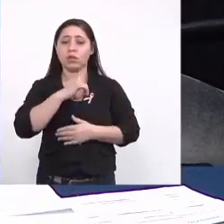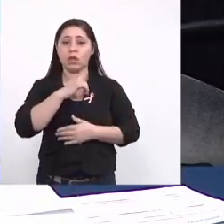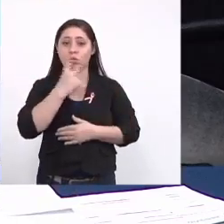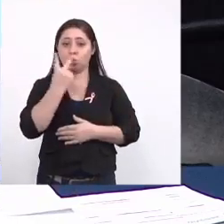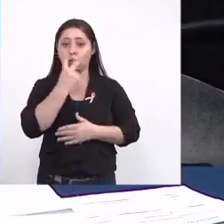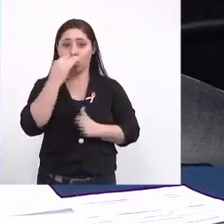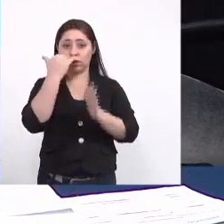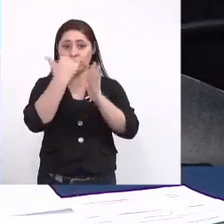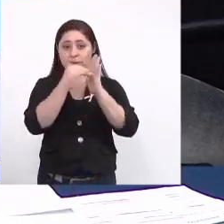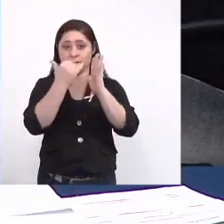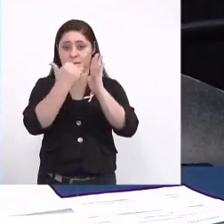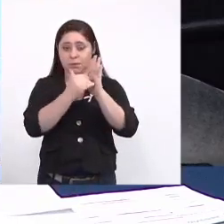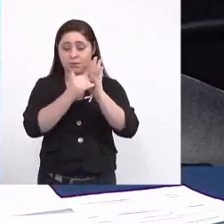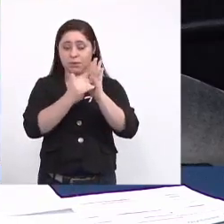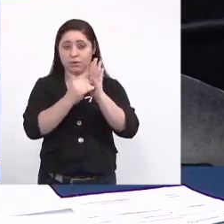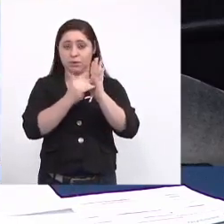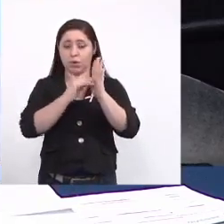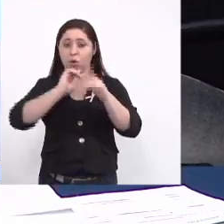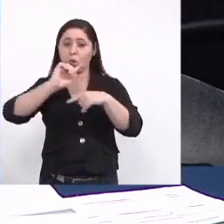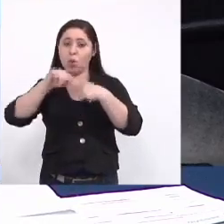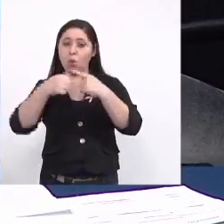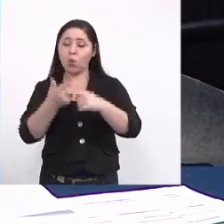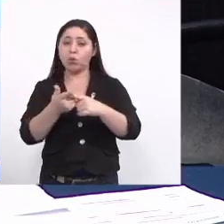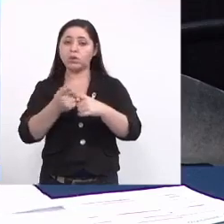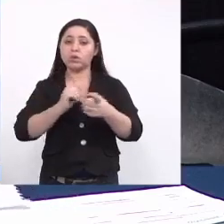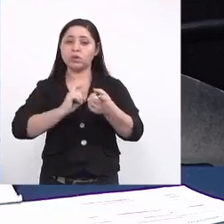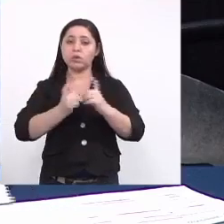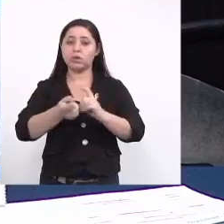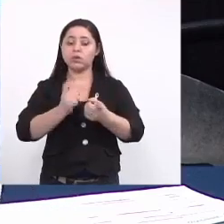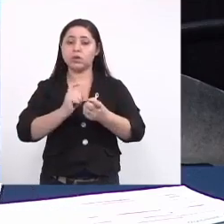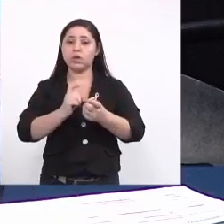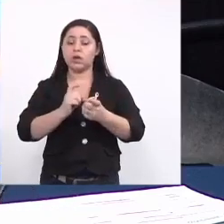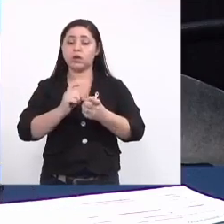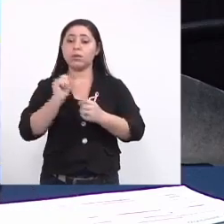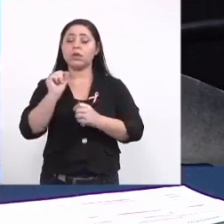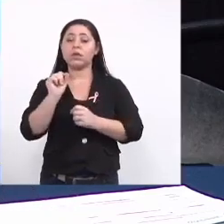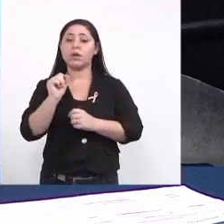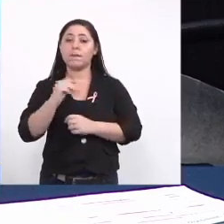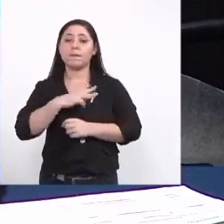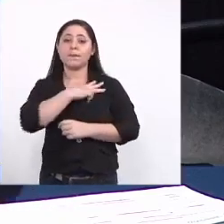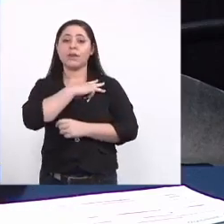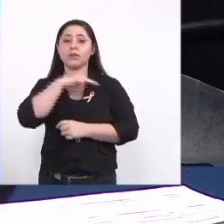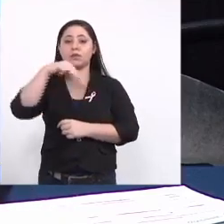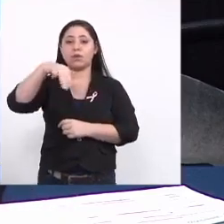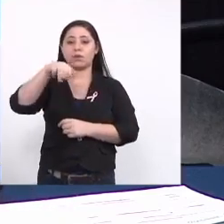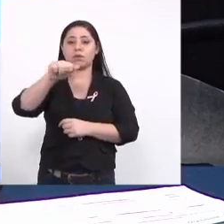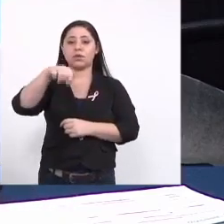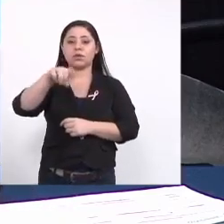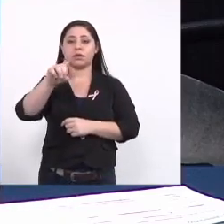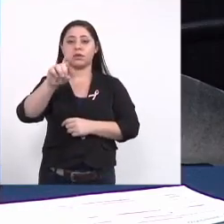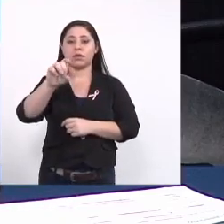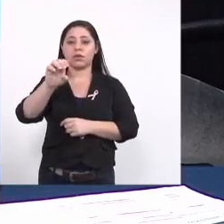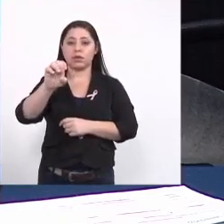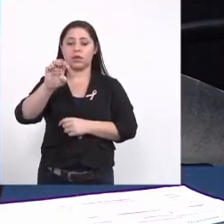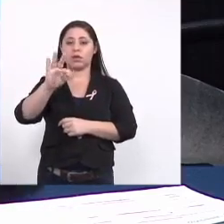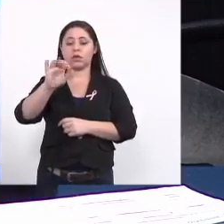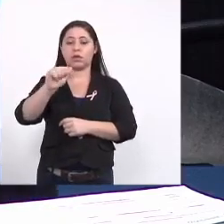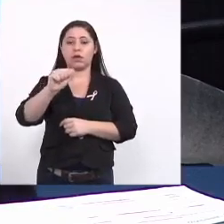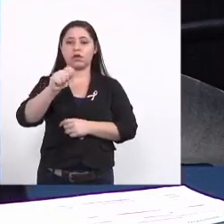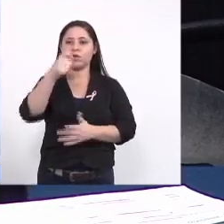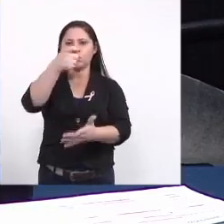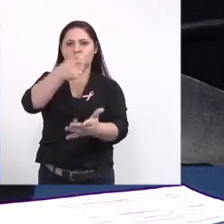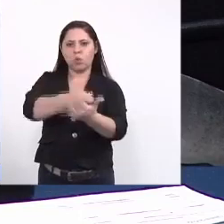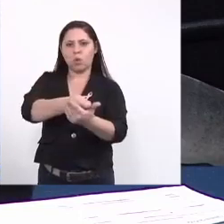encaminhamentos para o ministro Mandetta onde nós iremos então